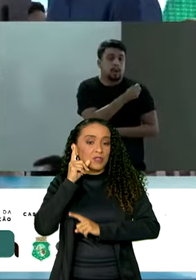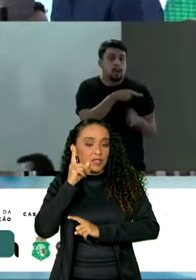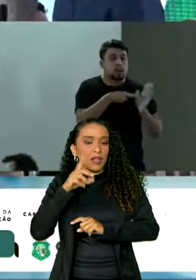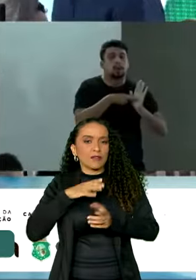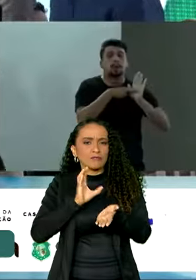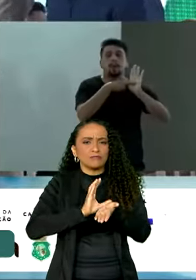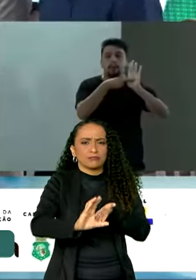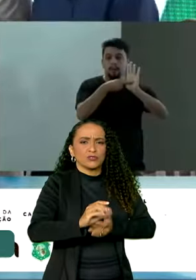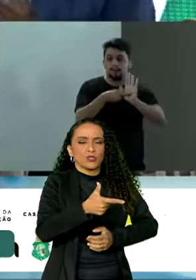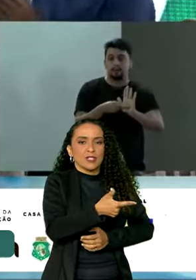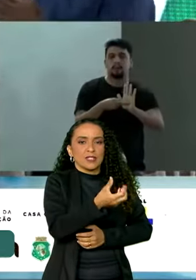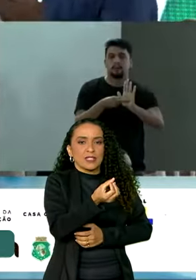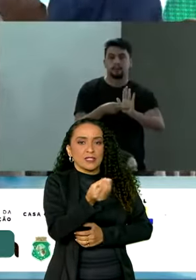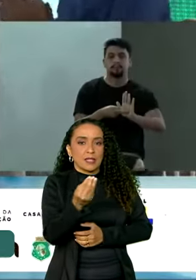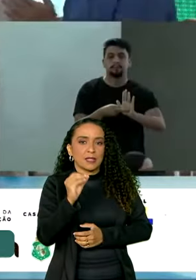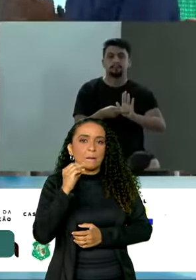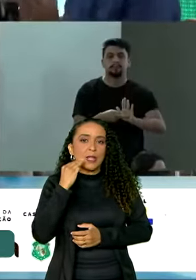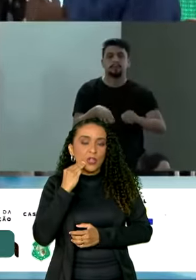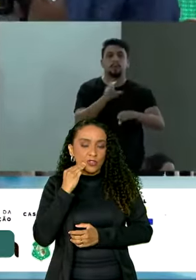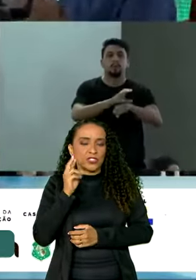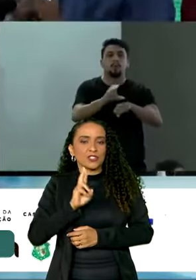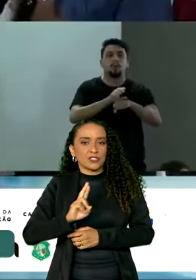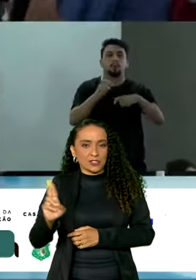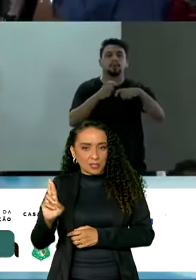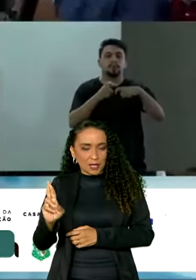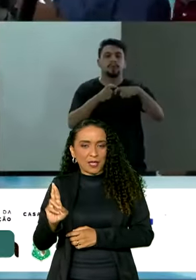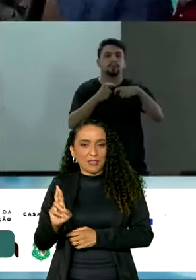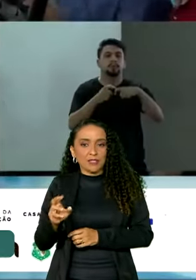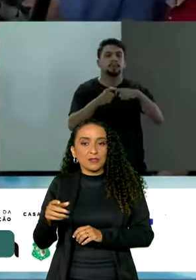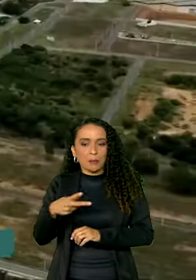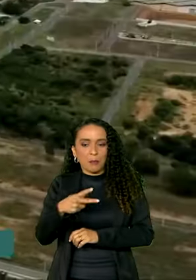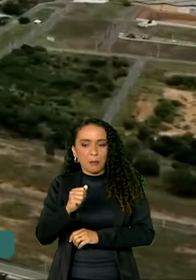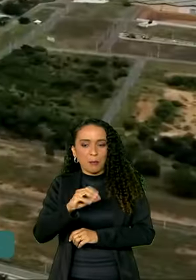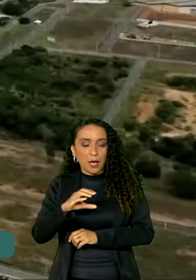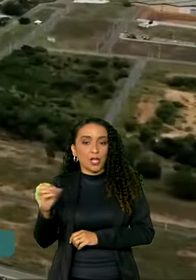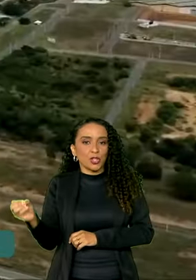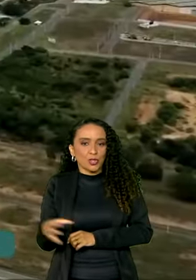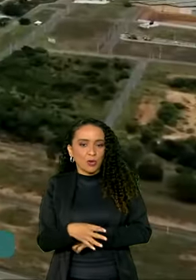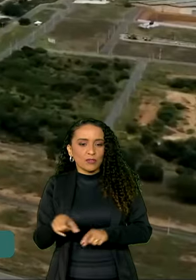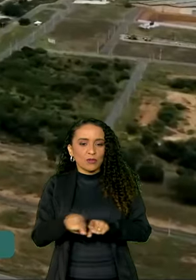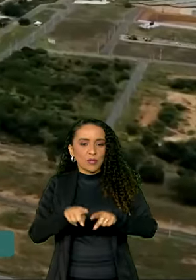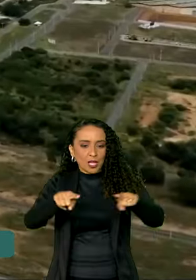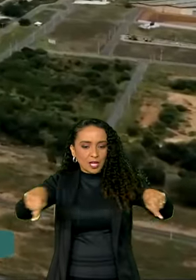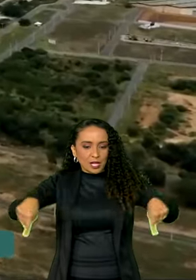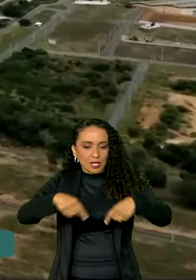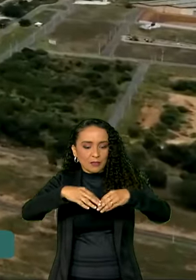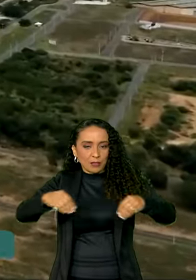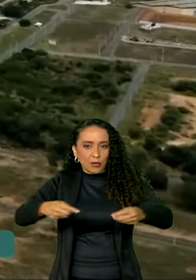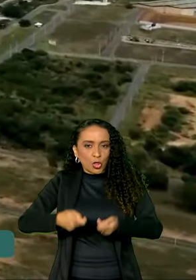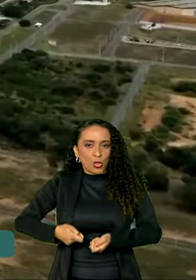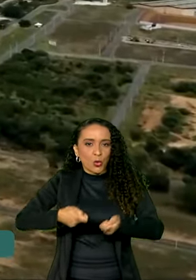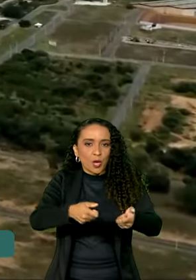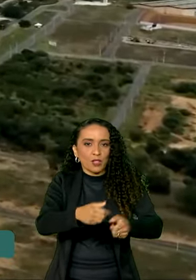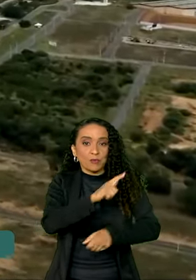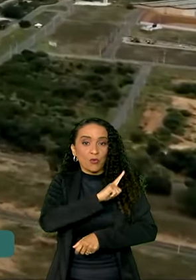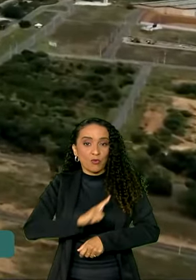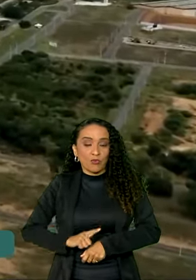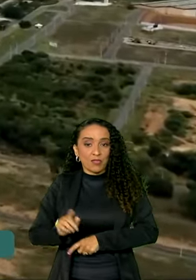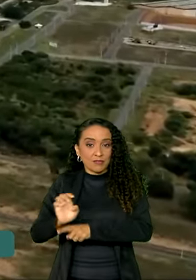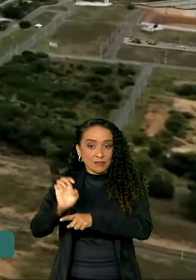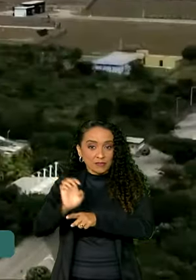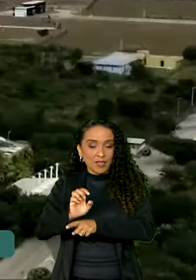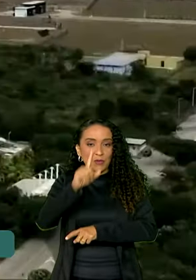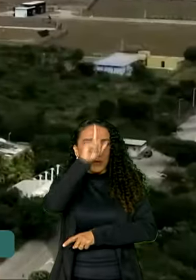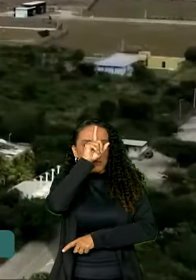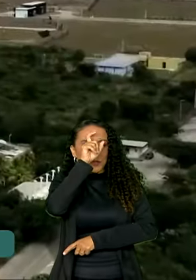Com um investimento de 260 milhões de reais do novo PAC e um terreno doado pelo governo do Estado, o